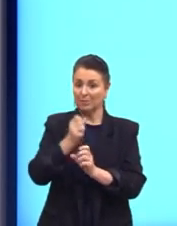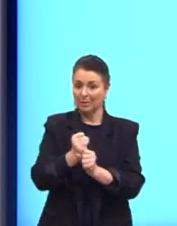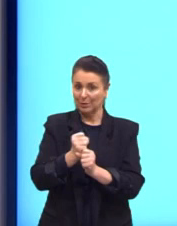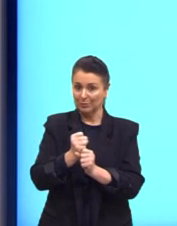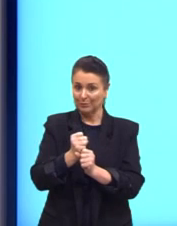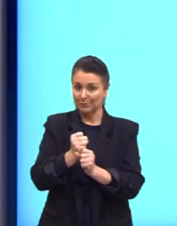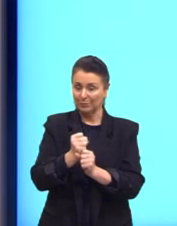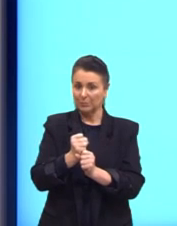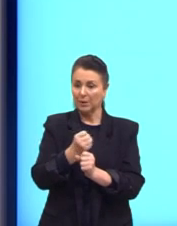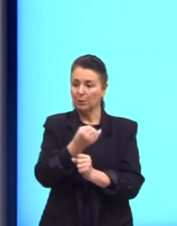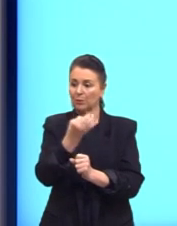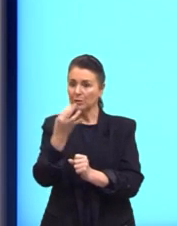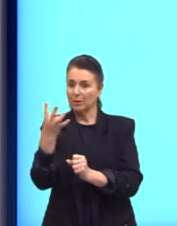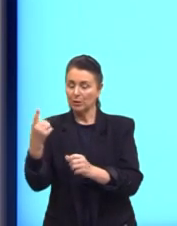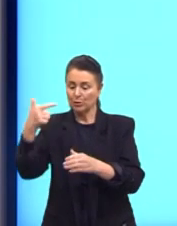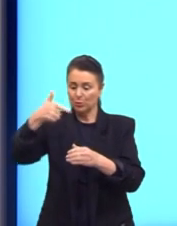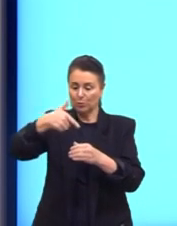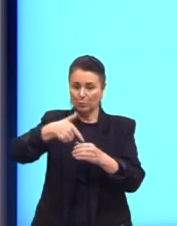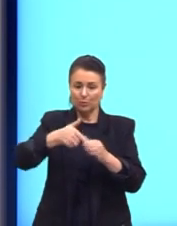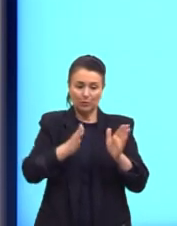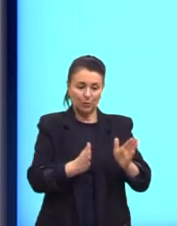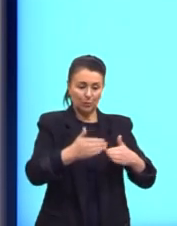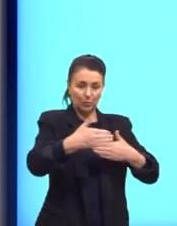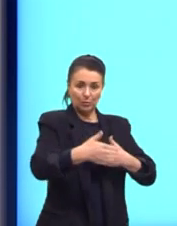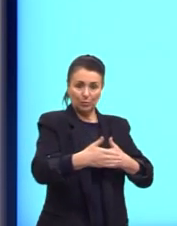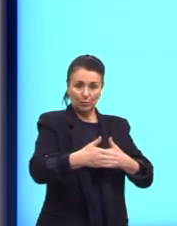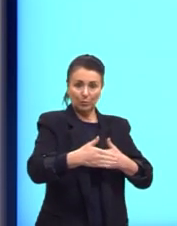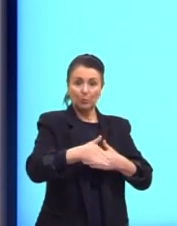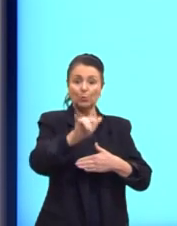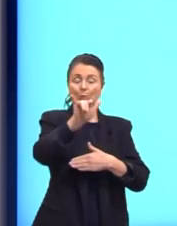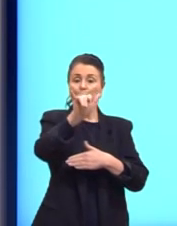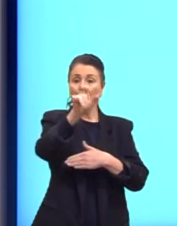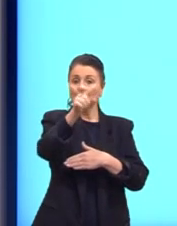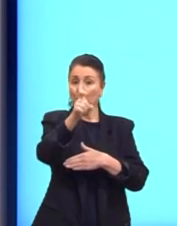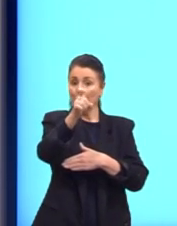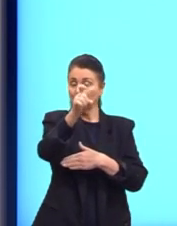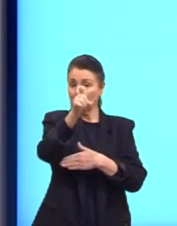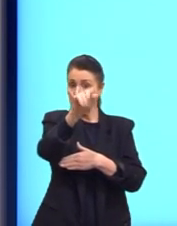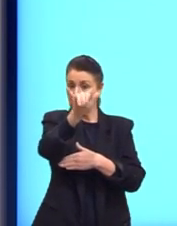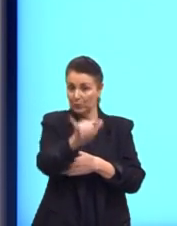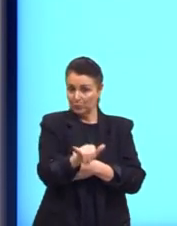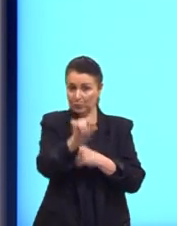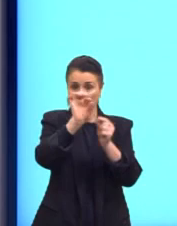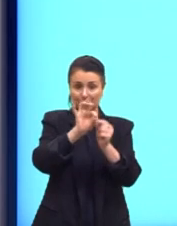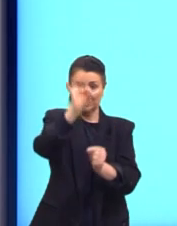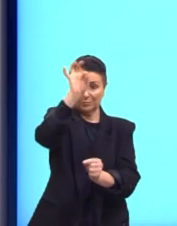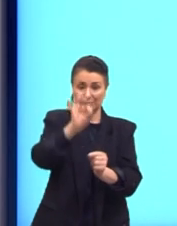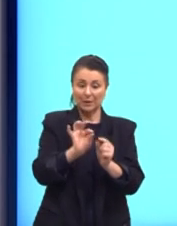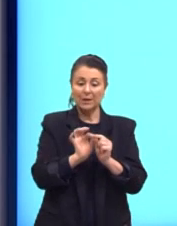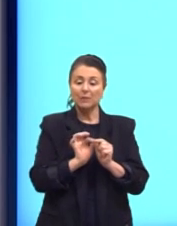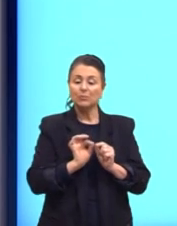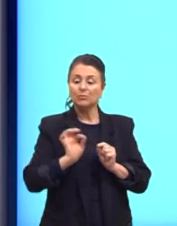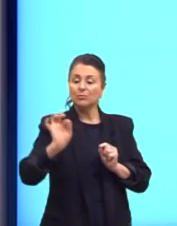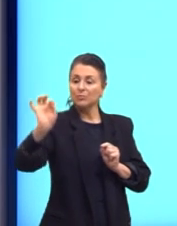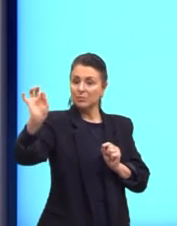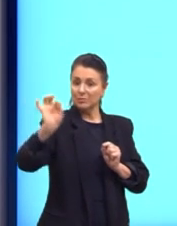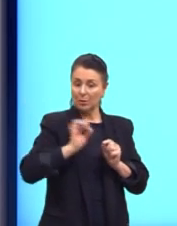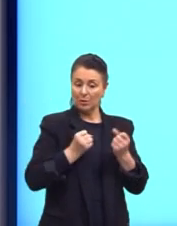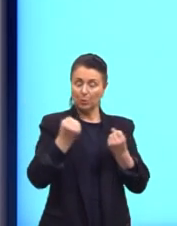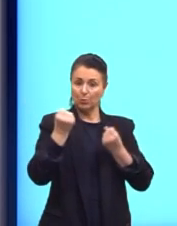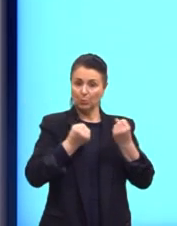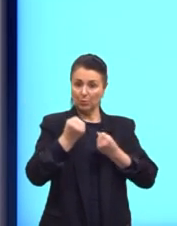de combustível no tanque é indicada no eixo Y, o eixo vertical, e a distância percorrida pelo